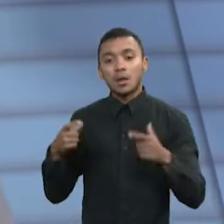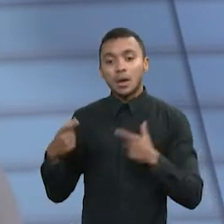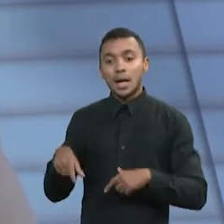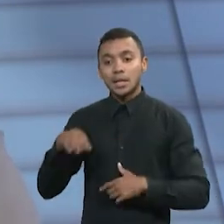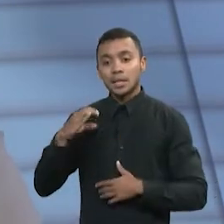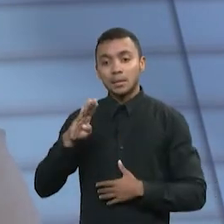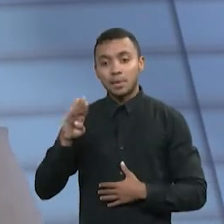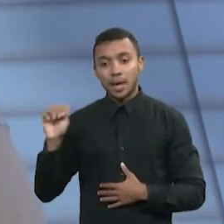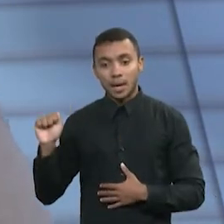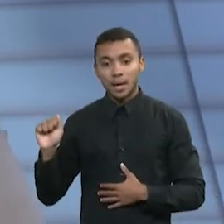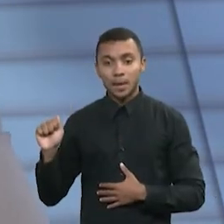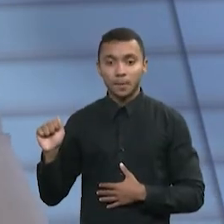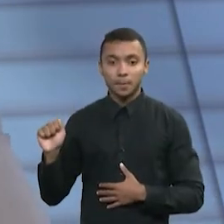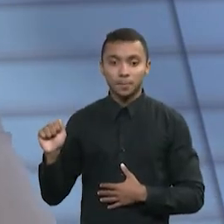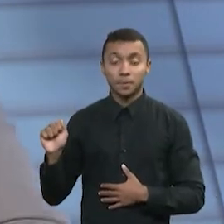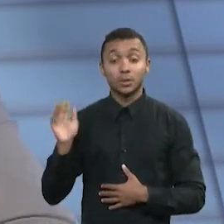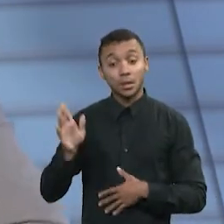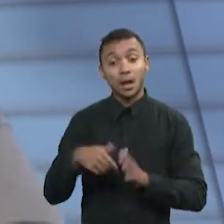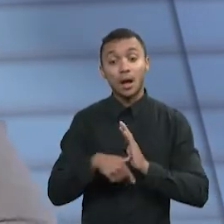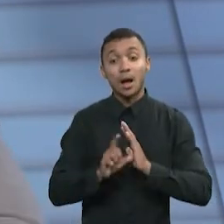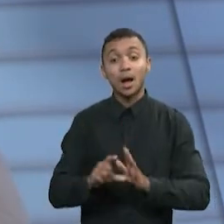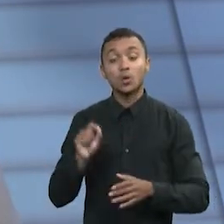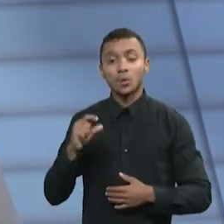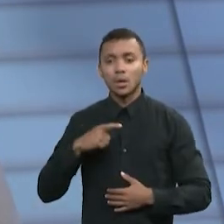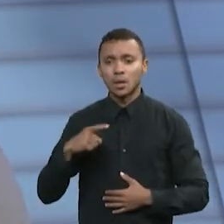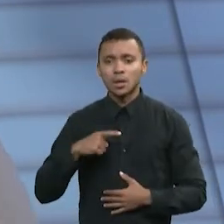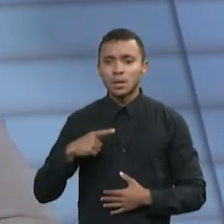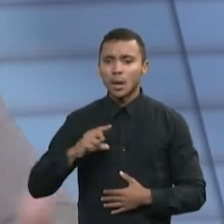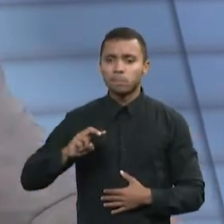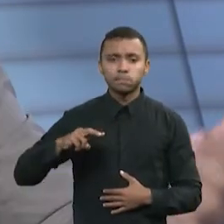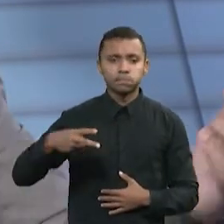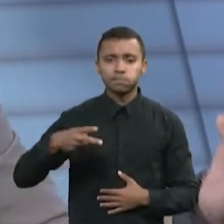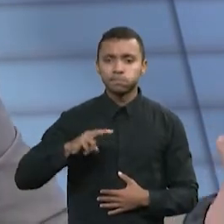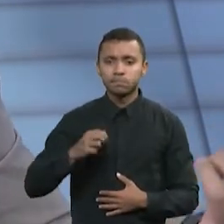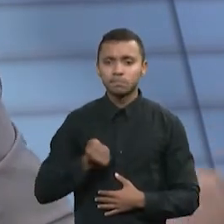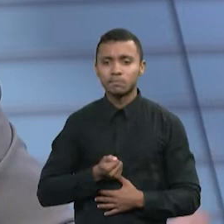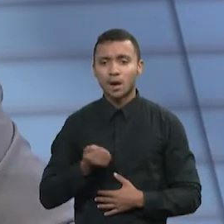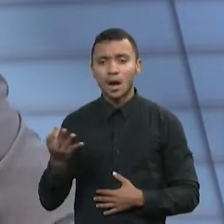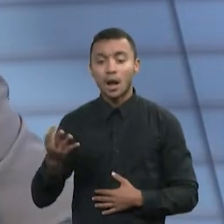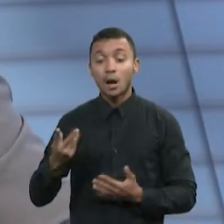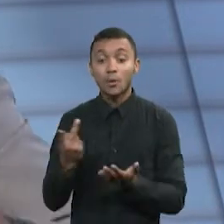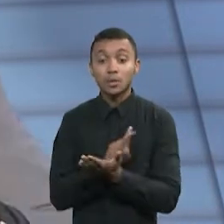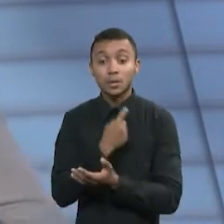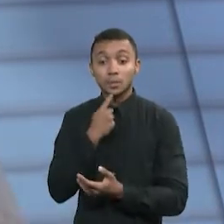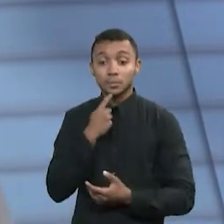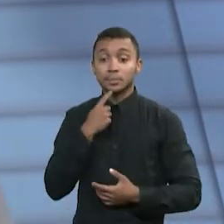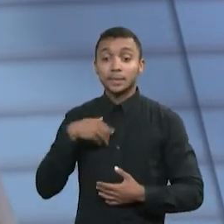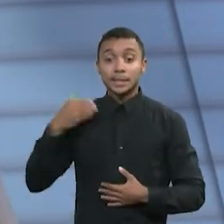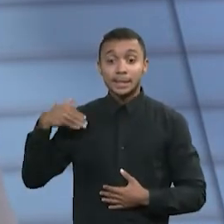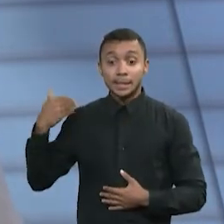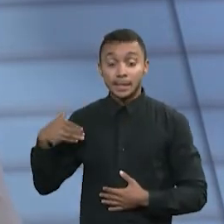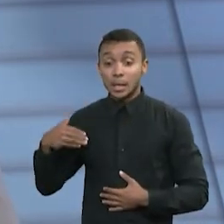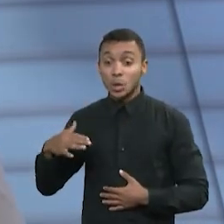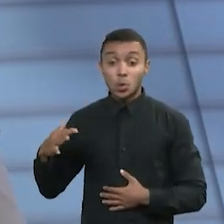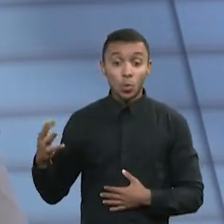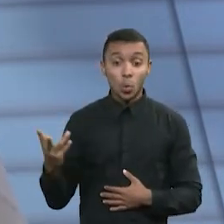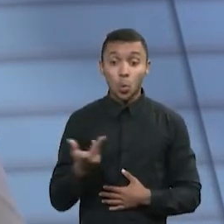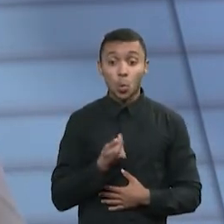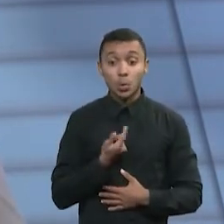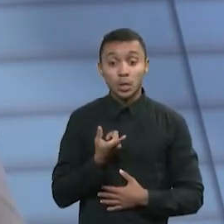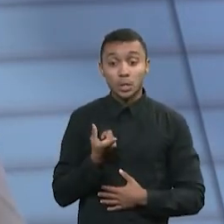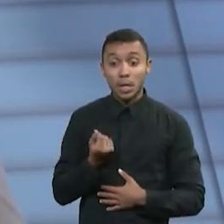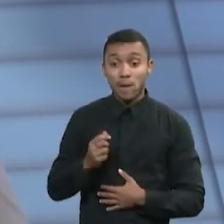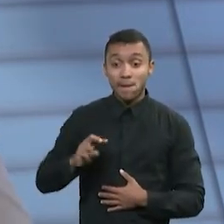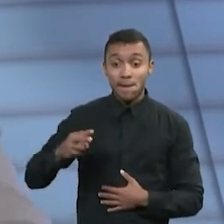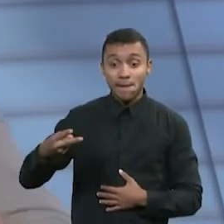certidão de dívida ativa. Então, já tivemos vários tipos de transações. Inclusive, mais recentemente, todas as transações, inclusive a transação